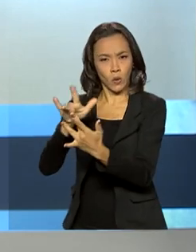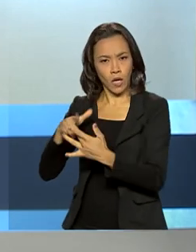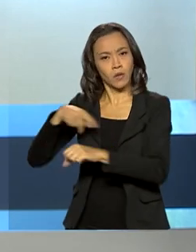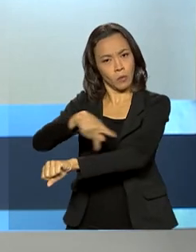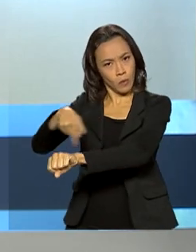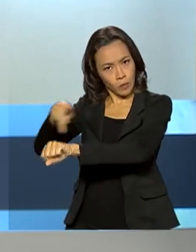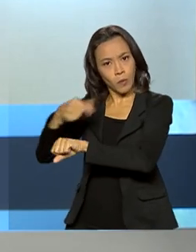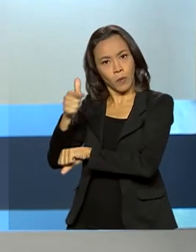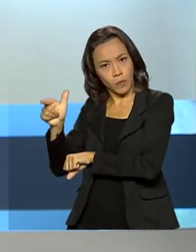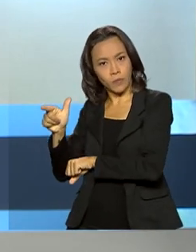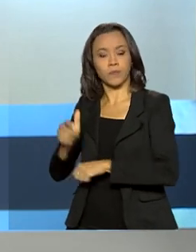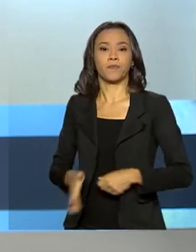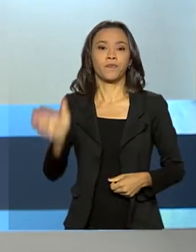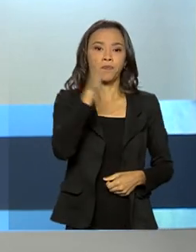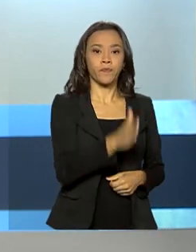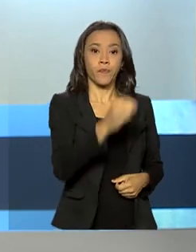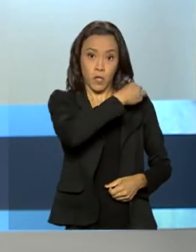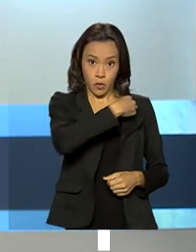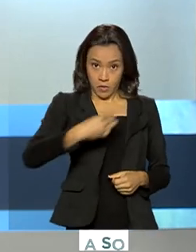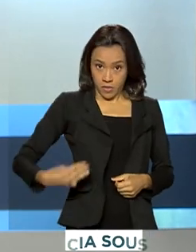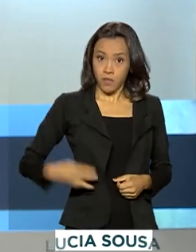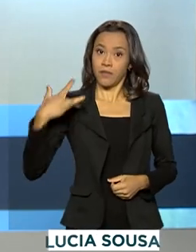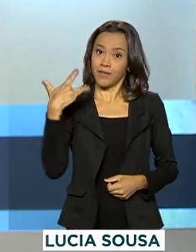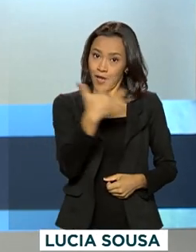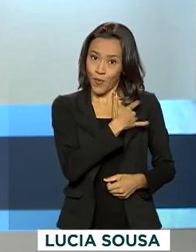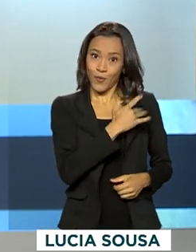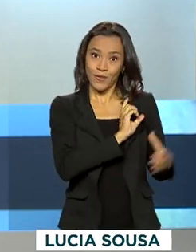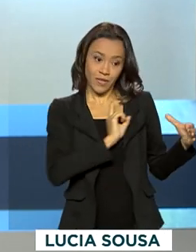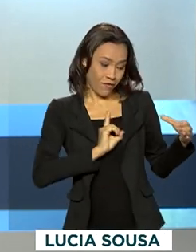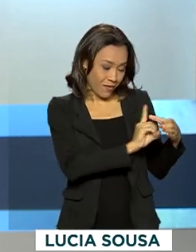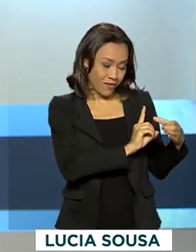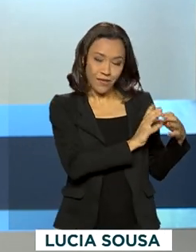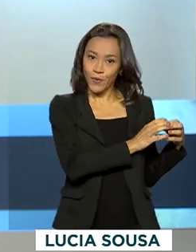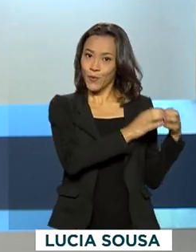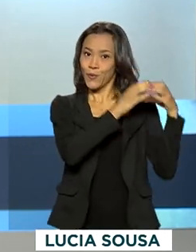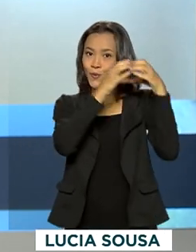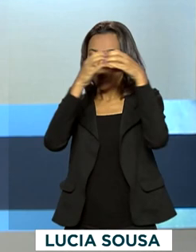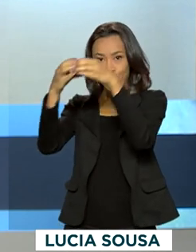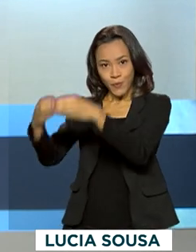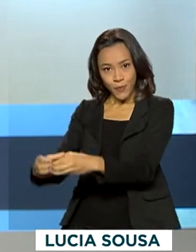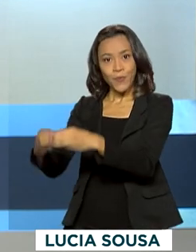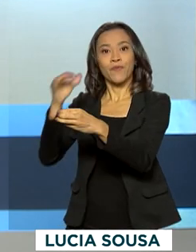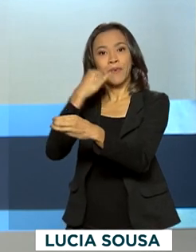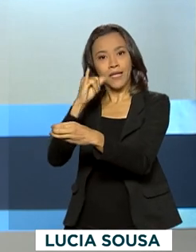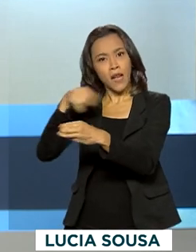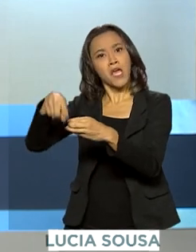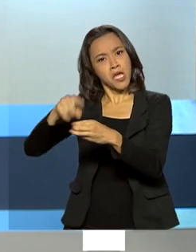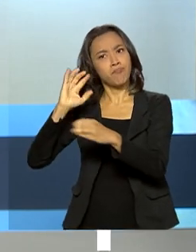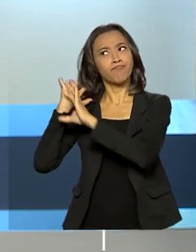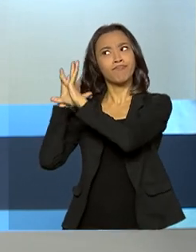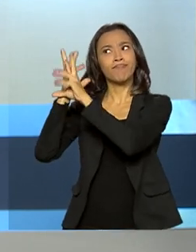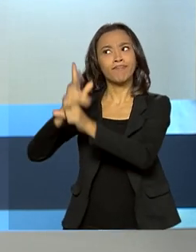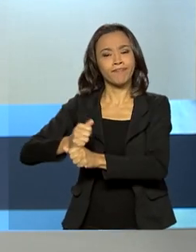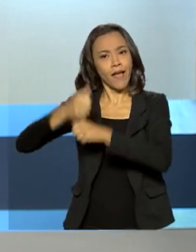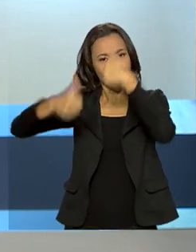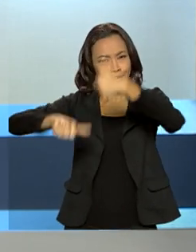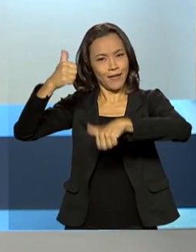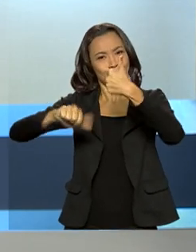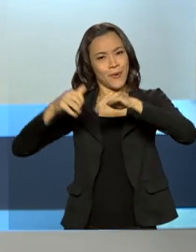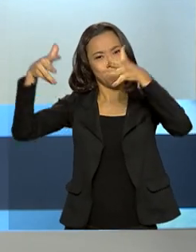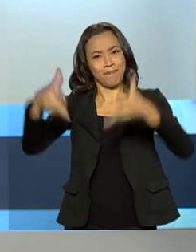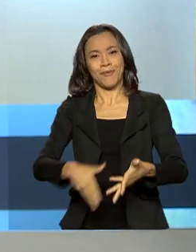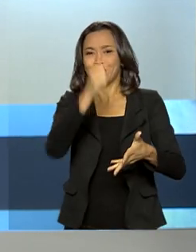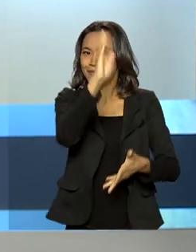E o ministro da Saúde, que fez parte da comitiva presidencial à Itália, fez um balanço da participação do Brasil no G20.